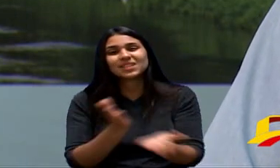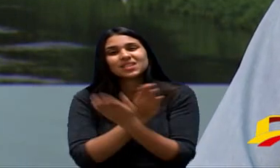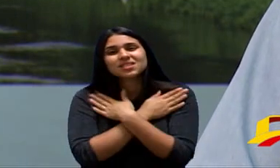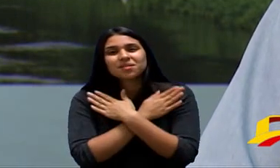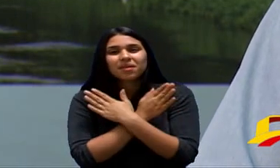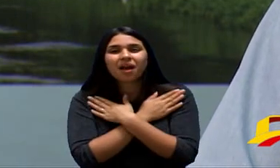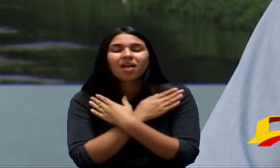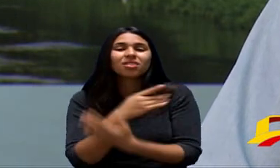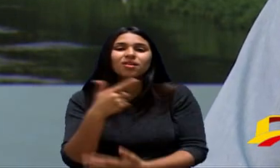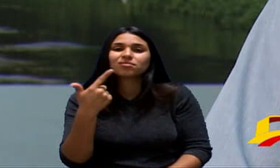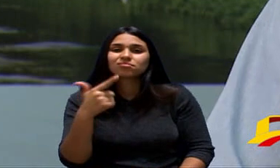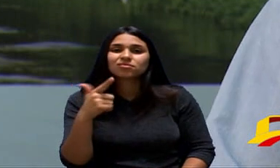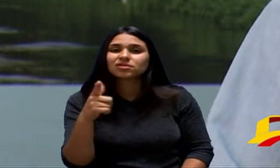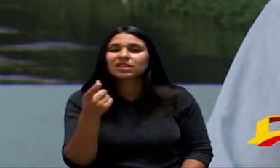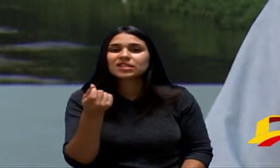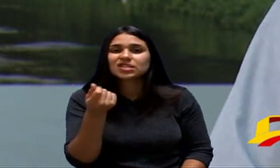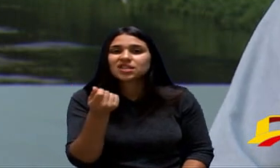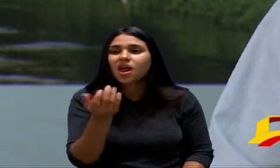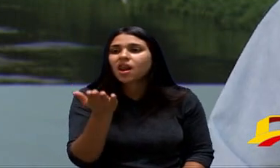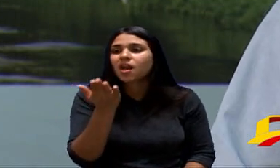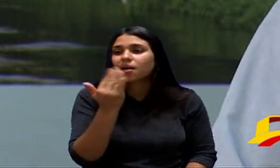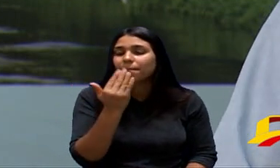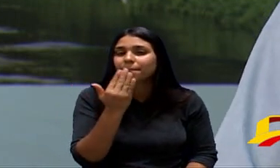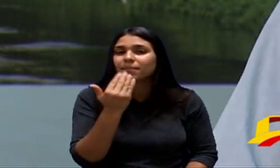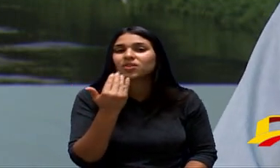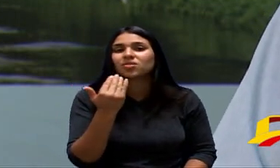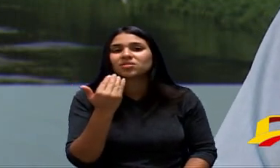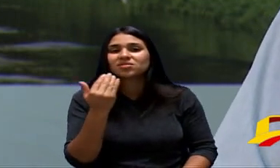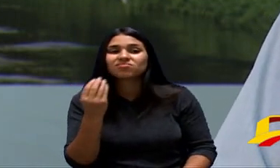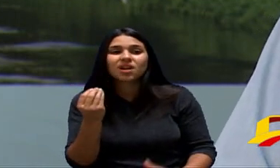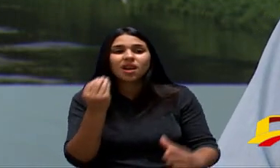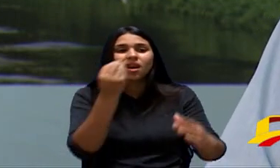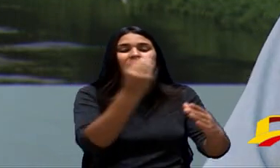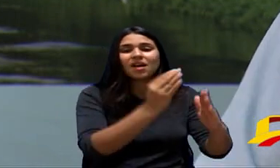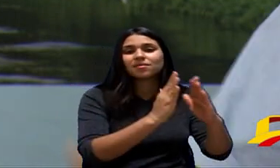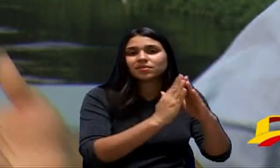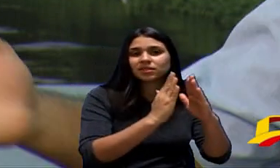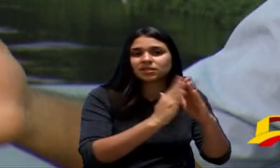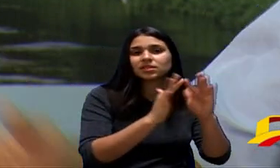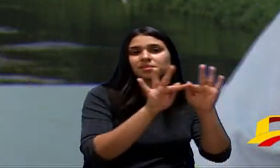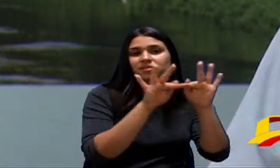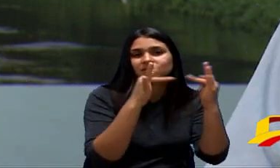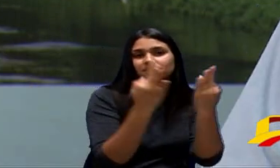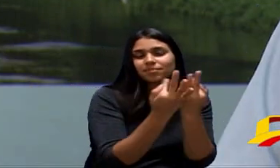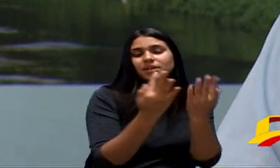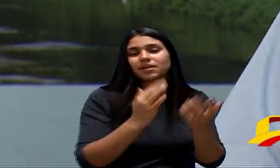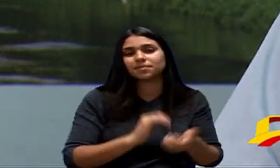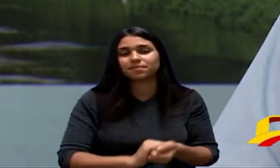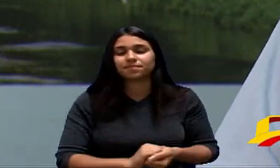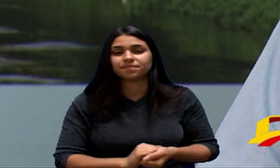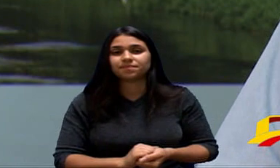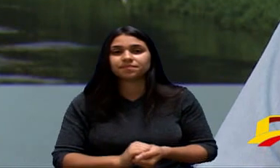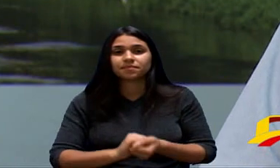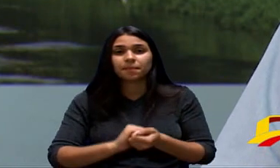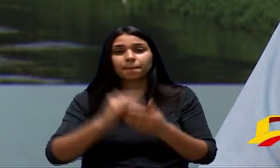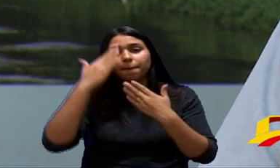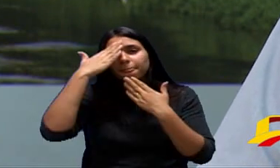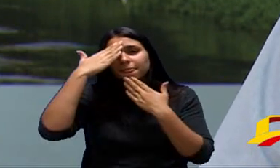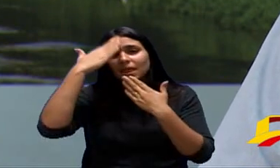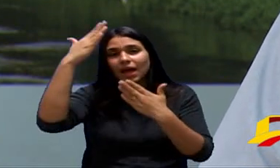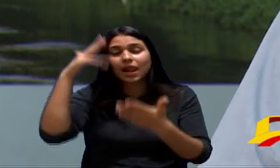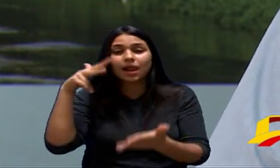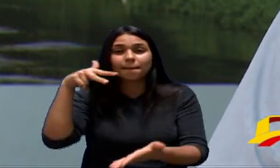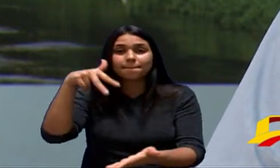De Muitas De Fazer Até Mesmo O País Crescer E Também Agradecer A Presença Do